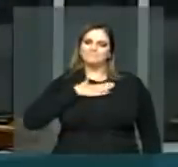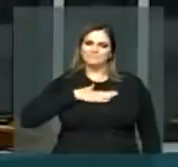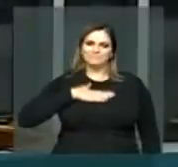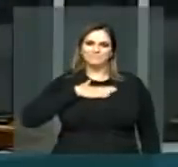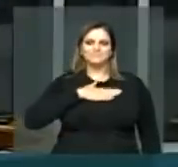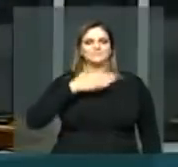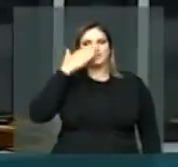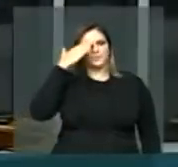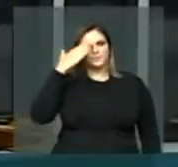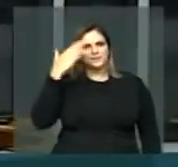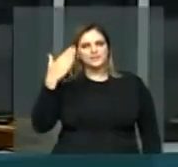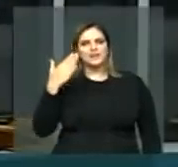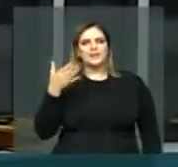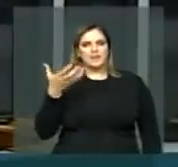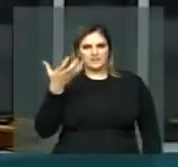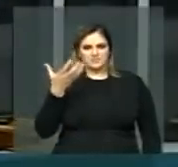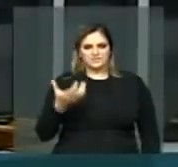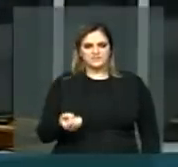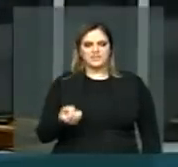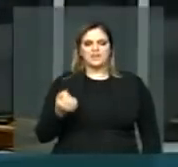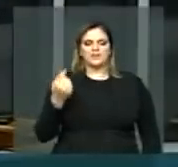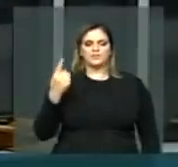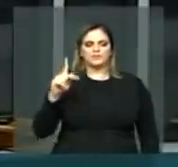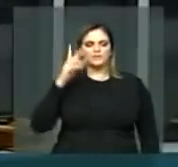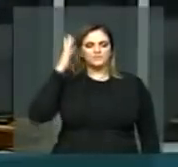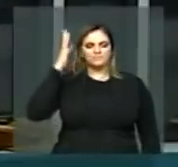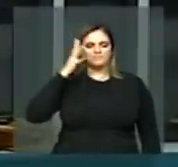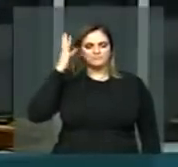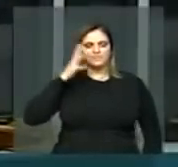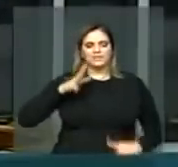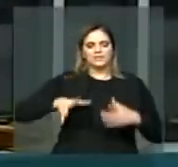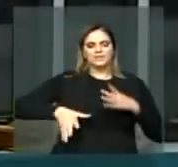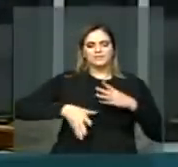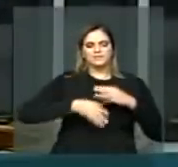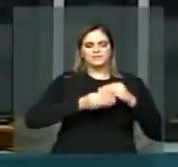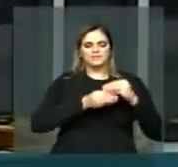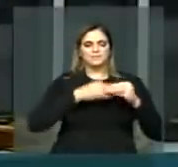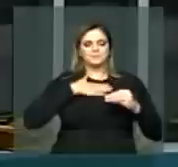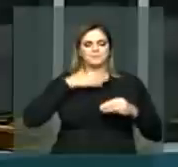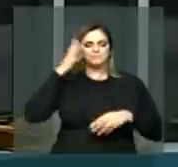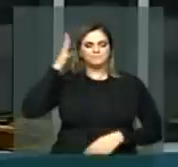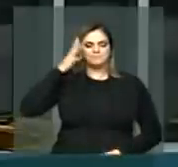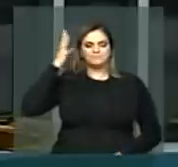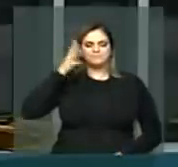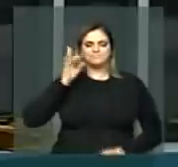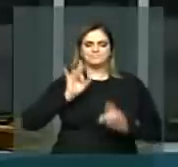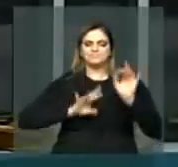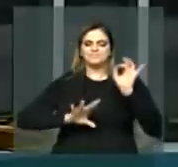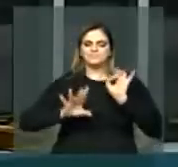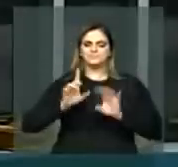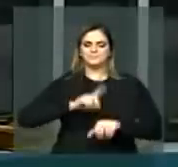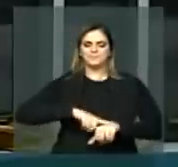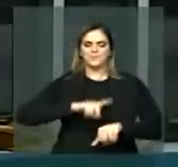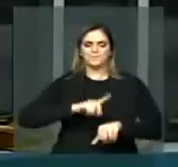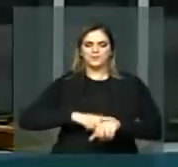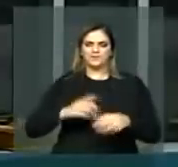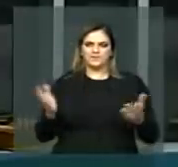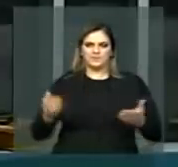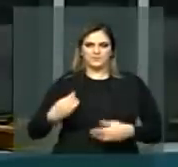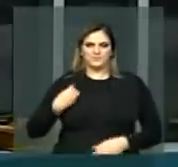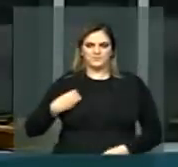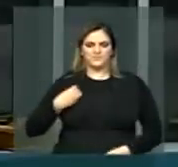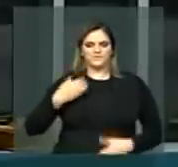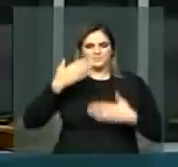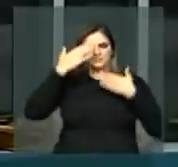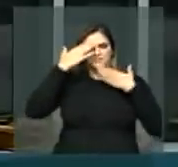incorporo a parte de V. Exª ao meu pronunciamento, que muito enriquece essa oportunidade que ocupamos a